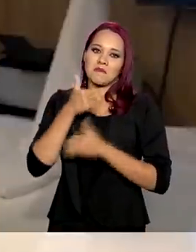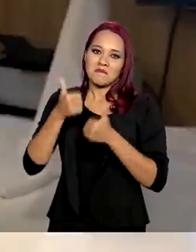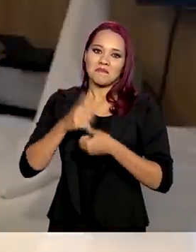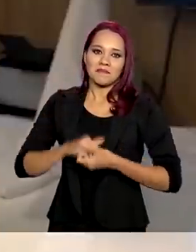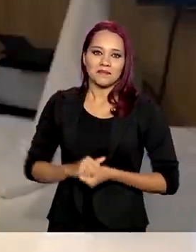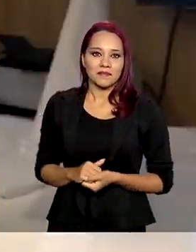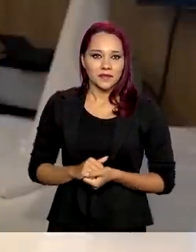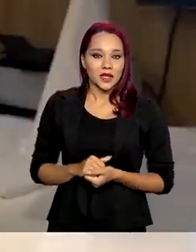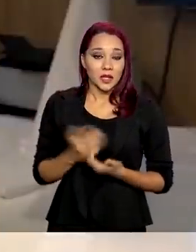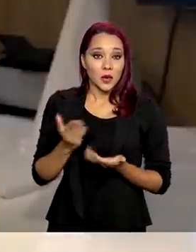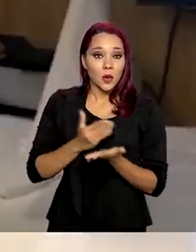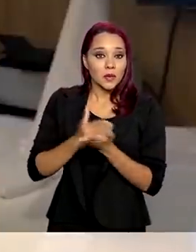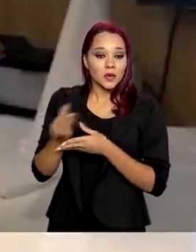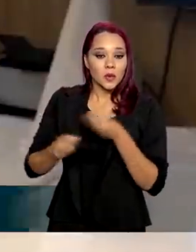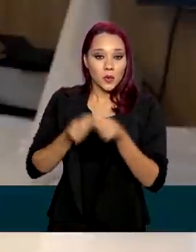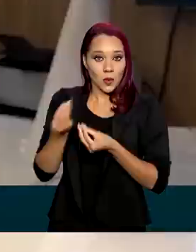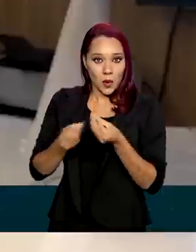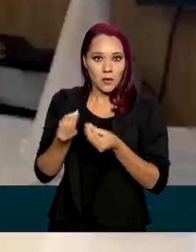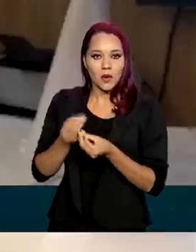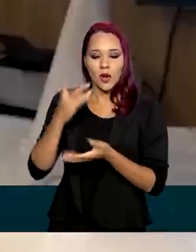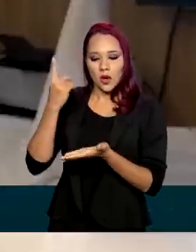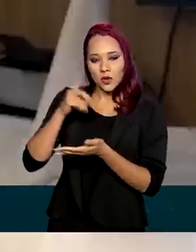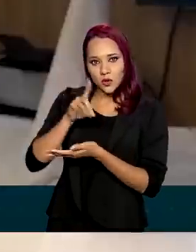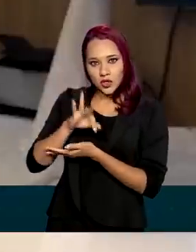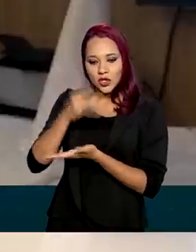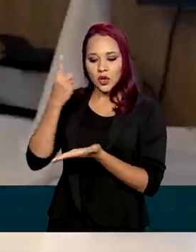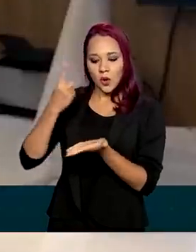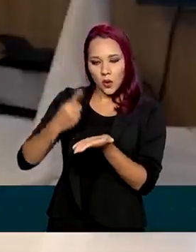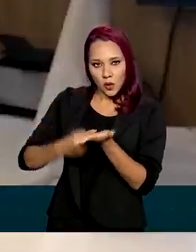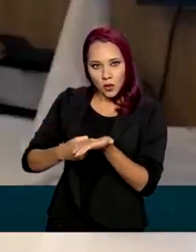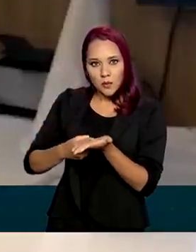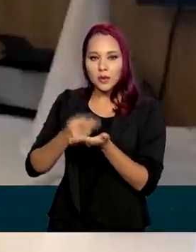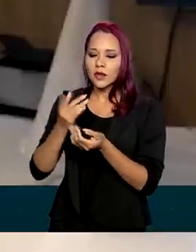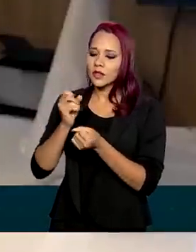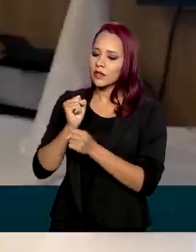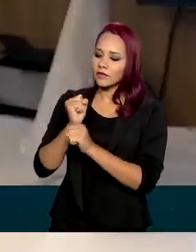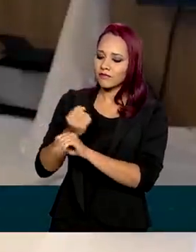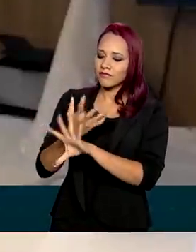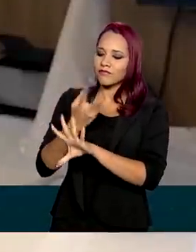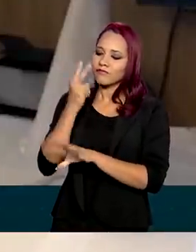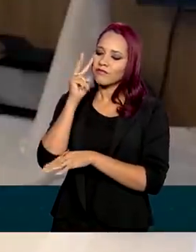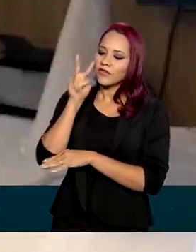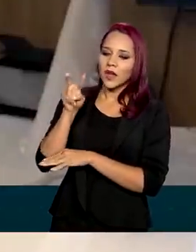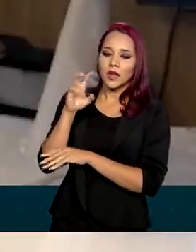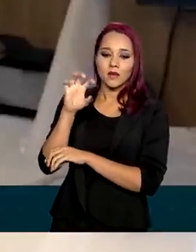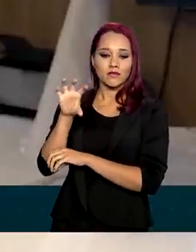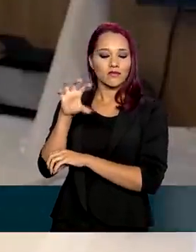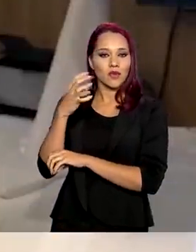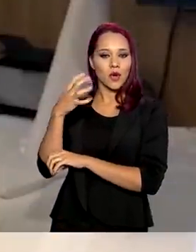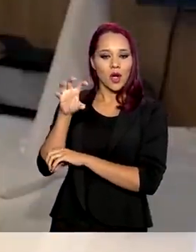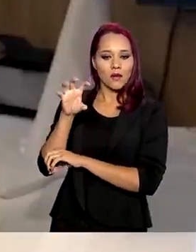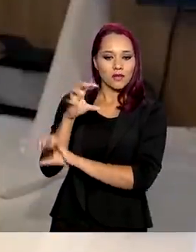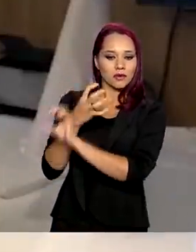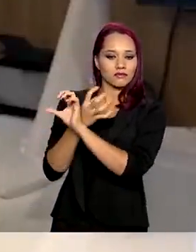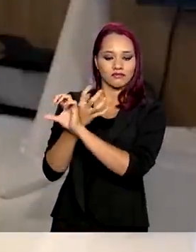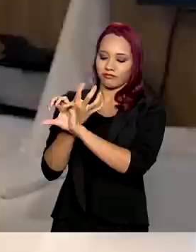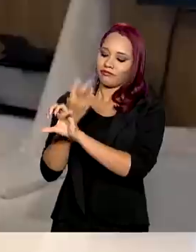assim, o atendimento na hora agendada, vemos o paciente pela câmera e